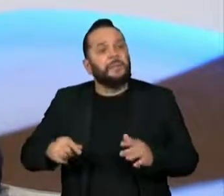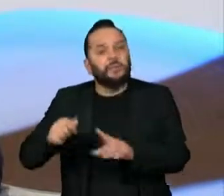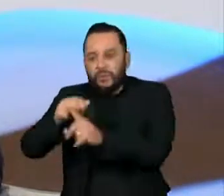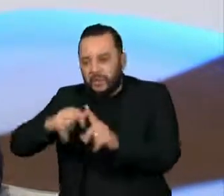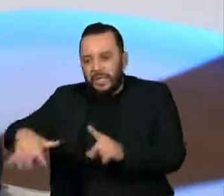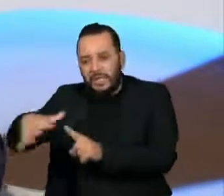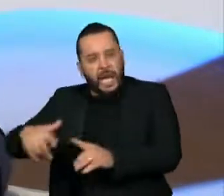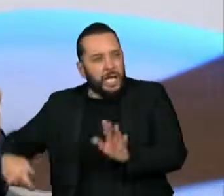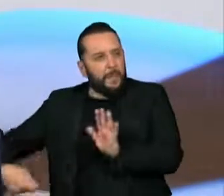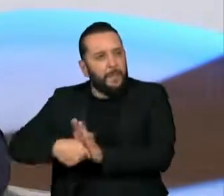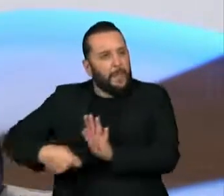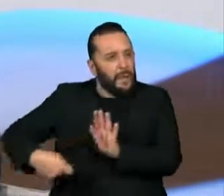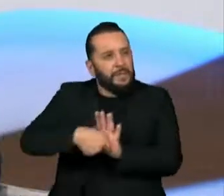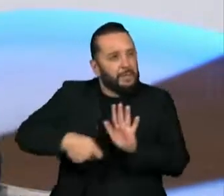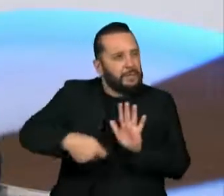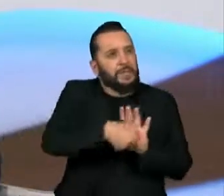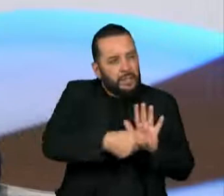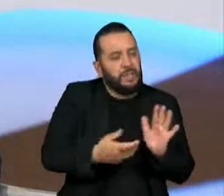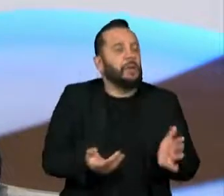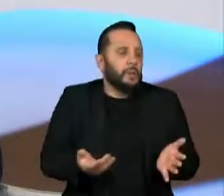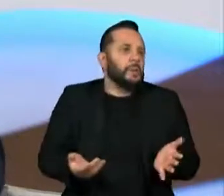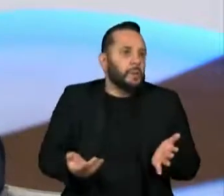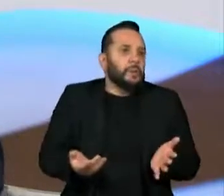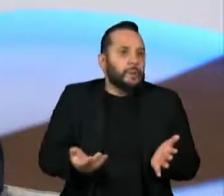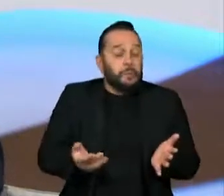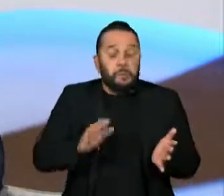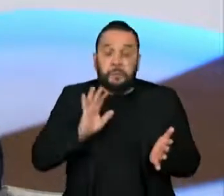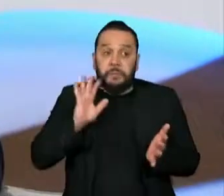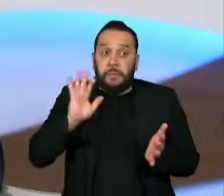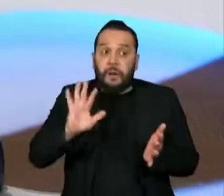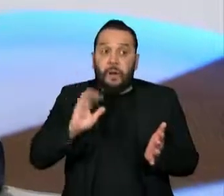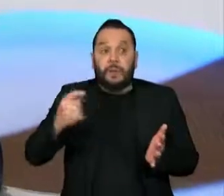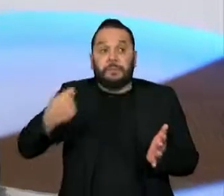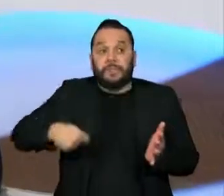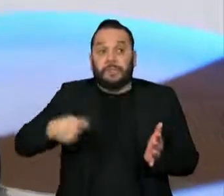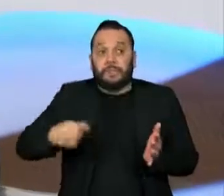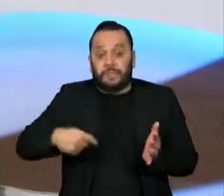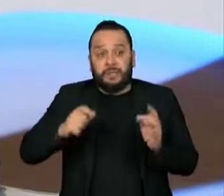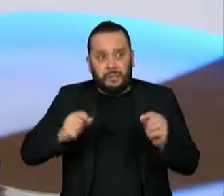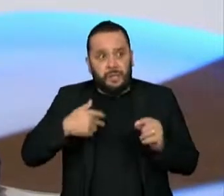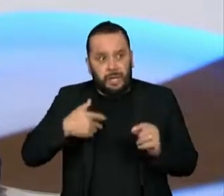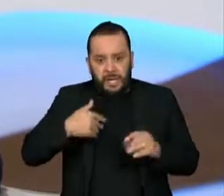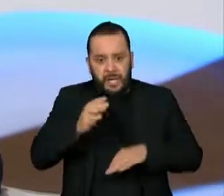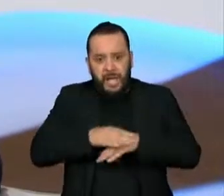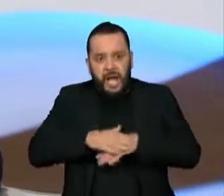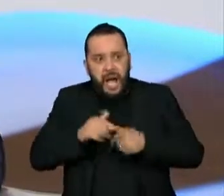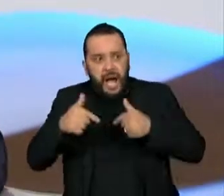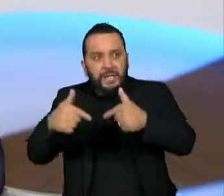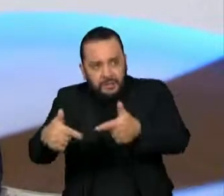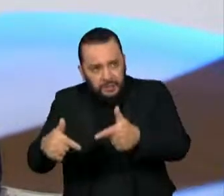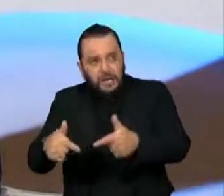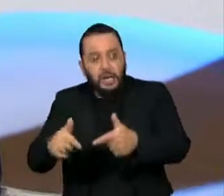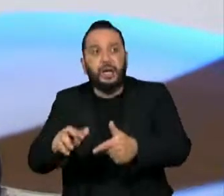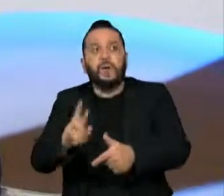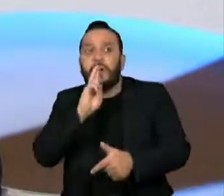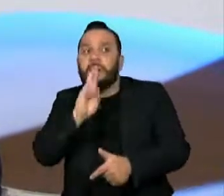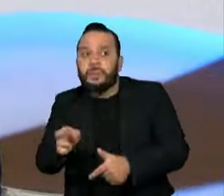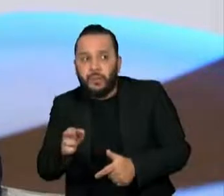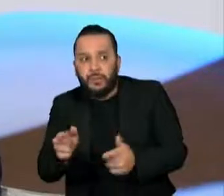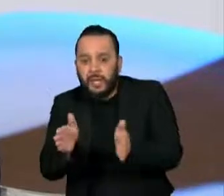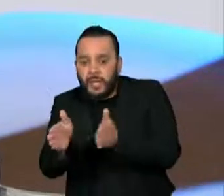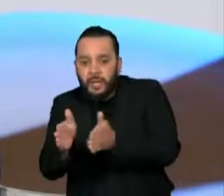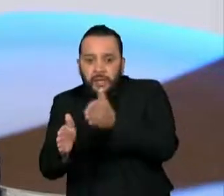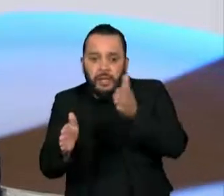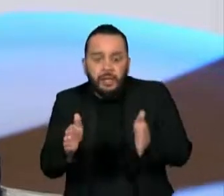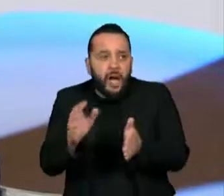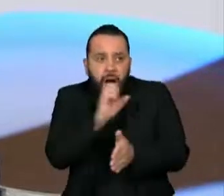as aspirações e as demandas excedem de muito a capacidade a elas responder no curto prazo. Mas é possível você dar